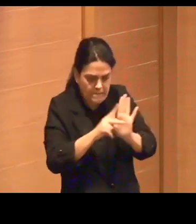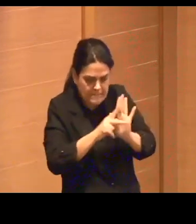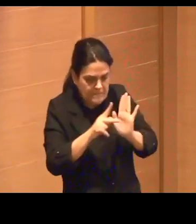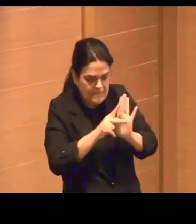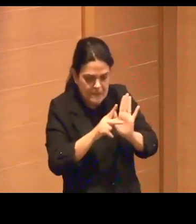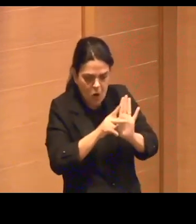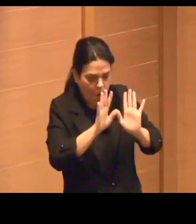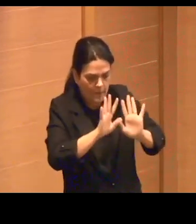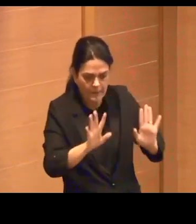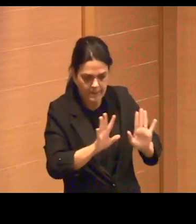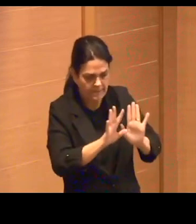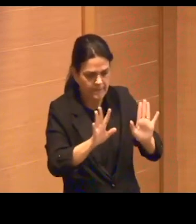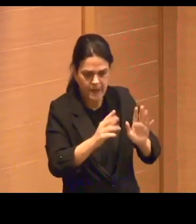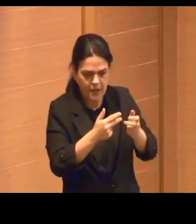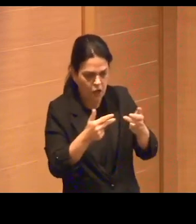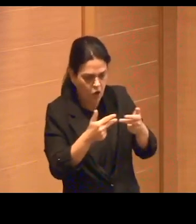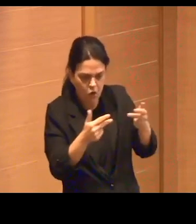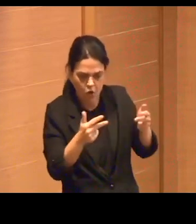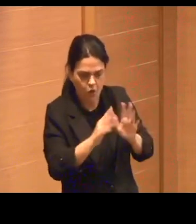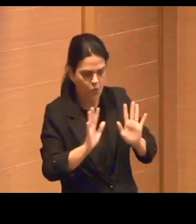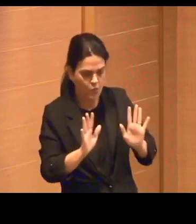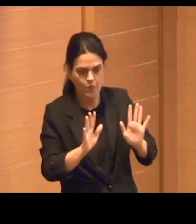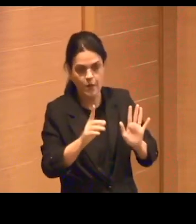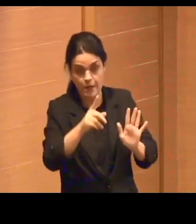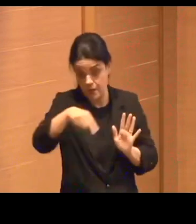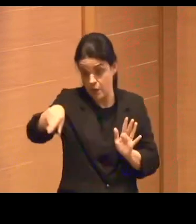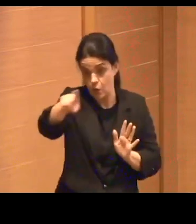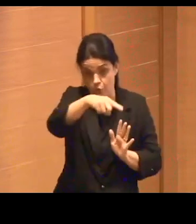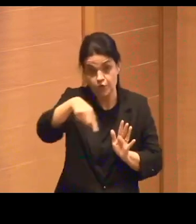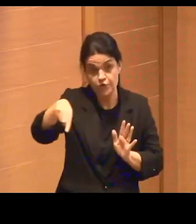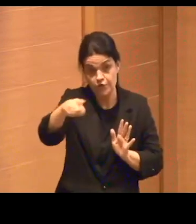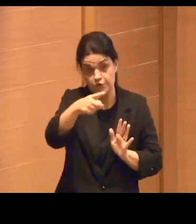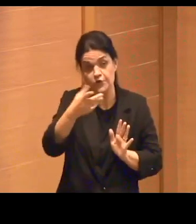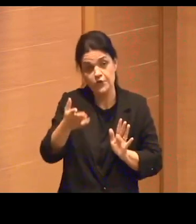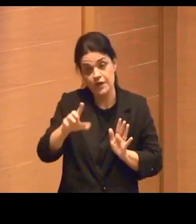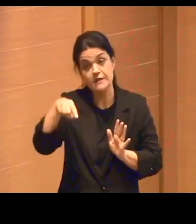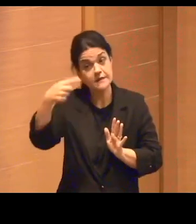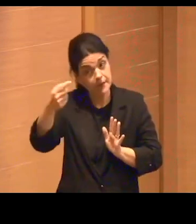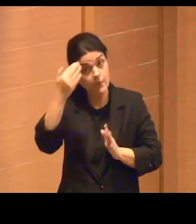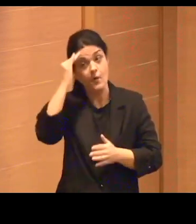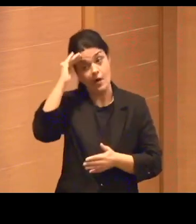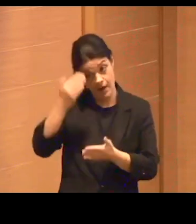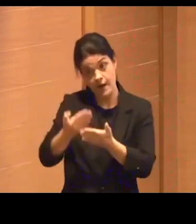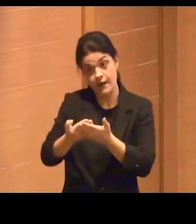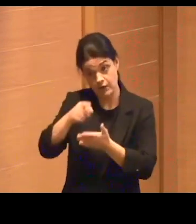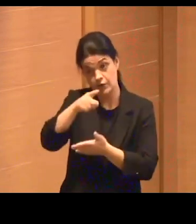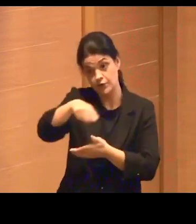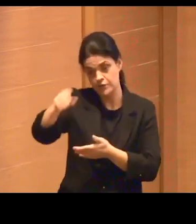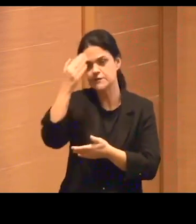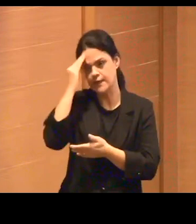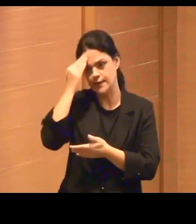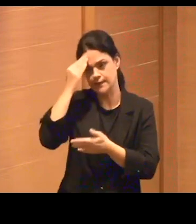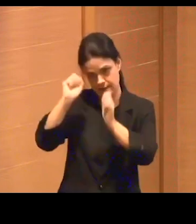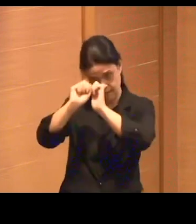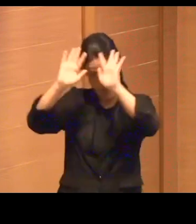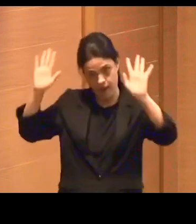um pouco... algumas demandas para vocês, mas vocês vão... acredito que vão conseguir entender